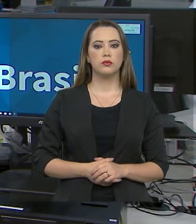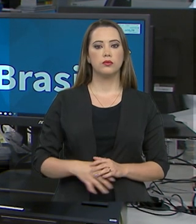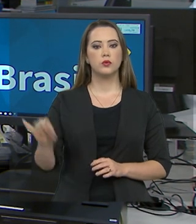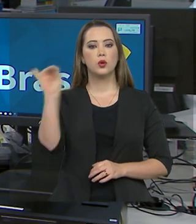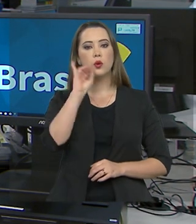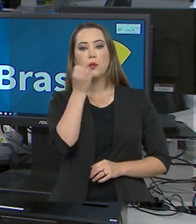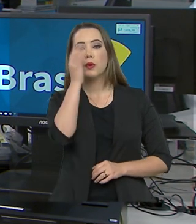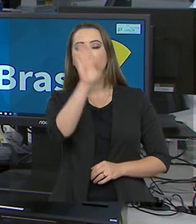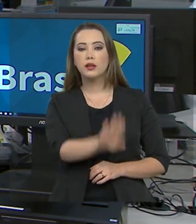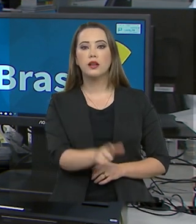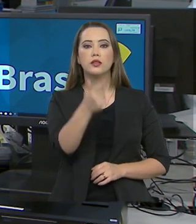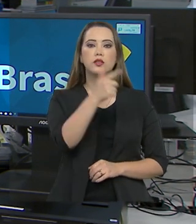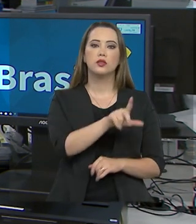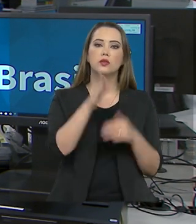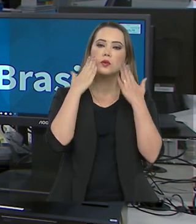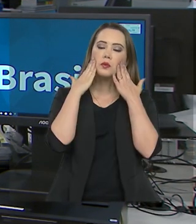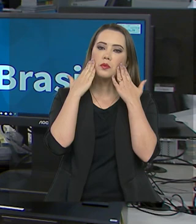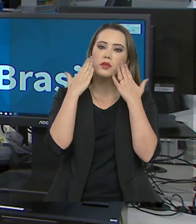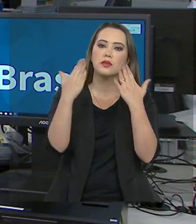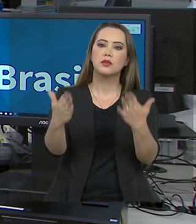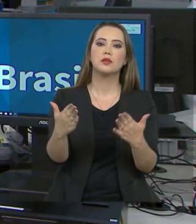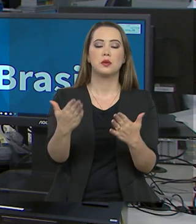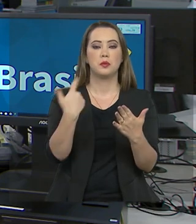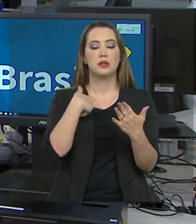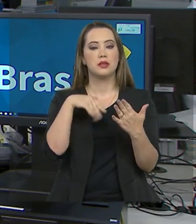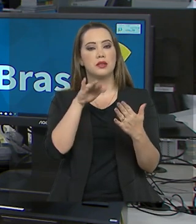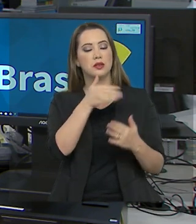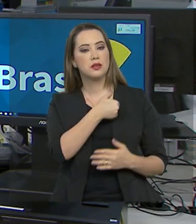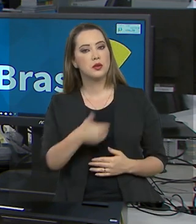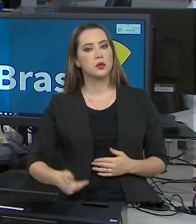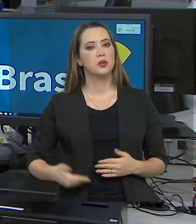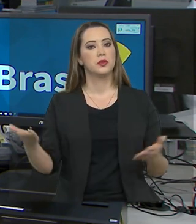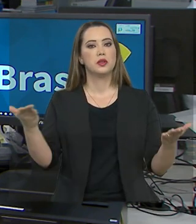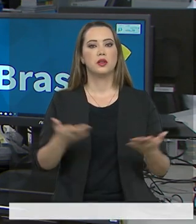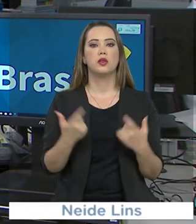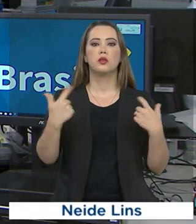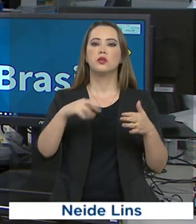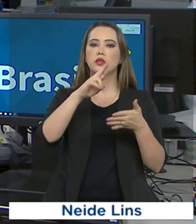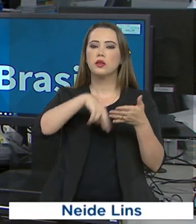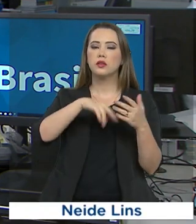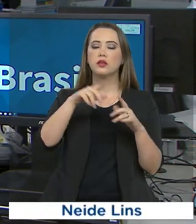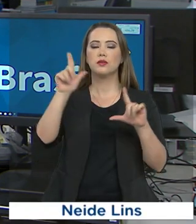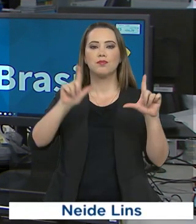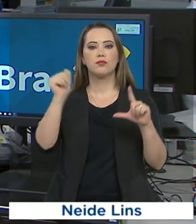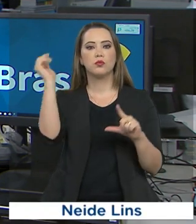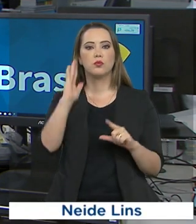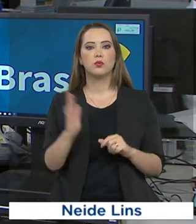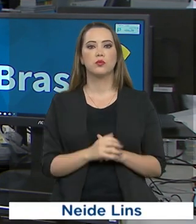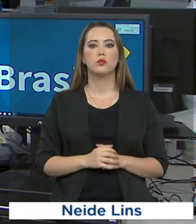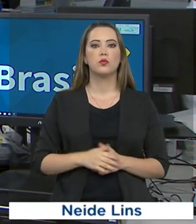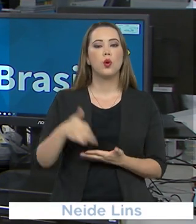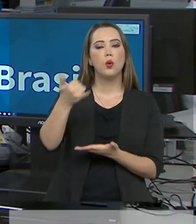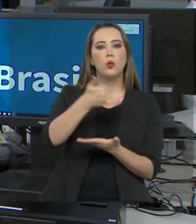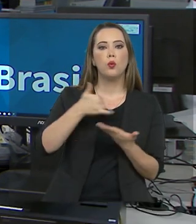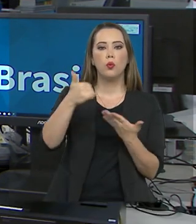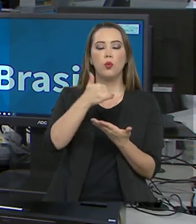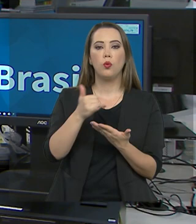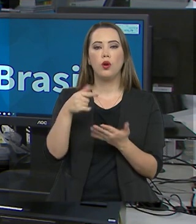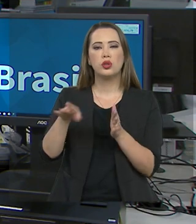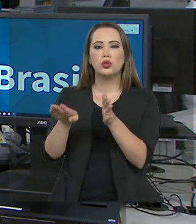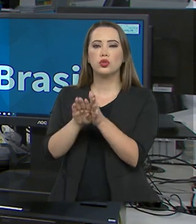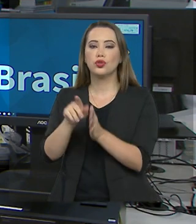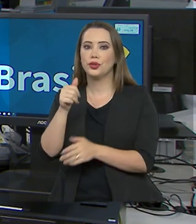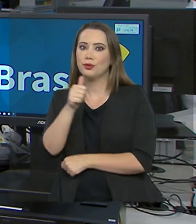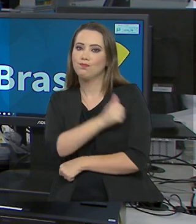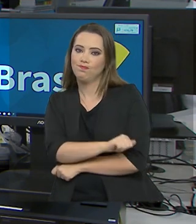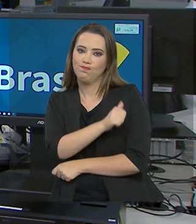Olá, boa tarde. Estamos de volta com mais uma edição do Governo Agora, direto da redação da TV Brasil. O óleo que atingiu o litoral